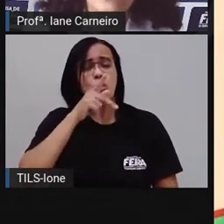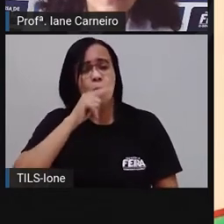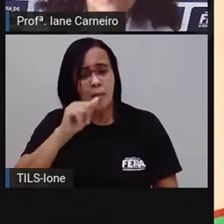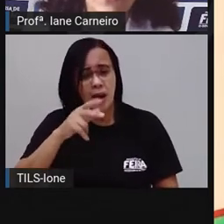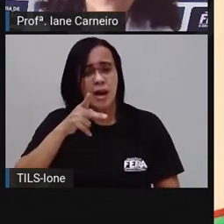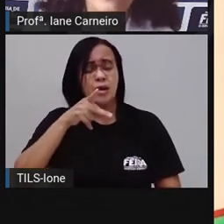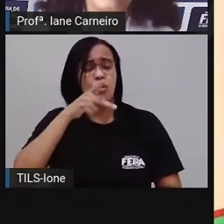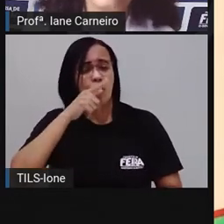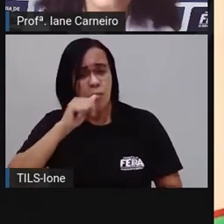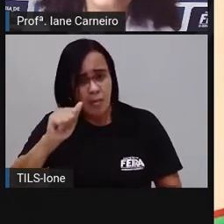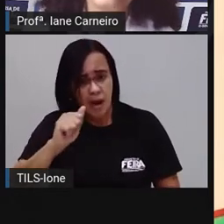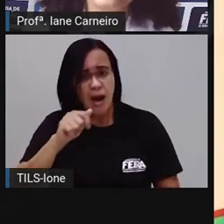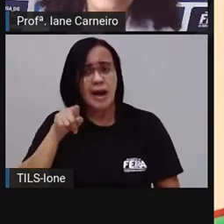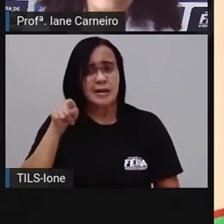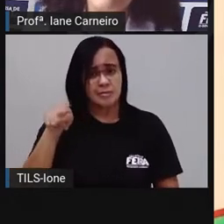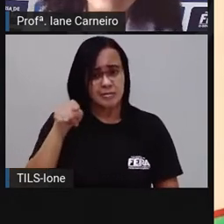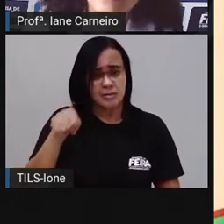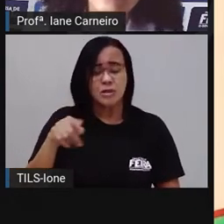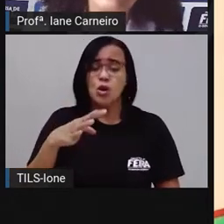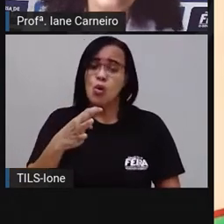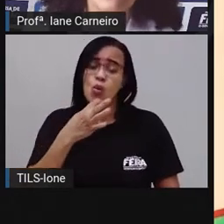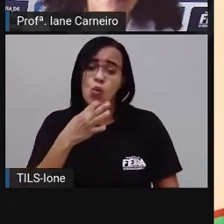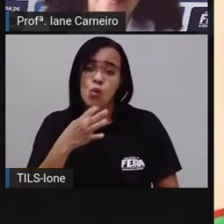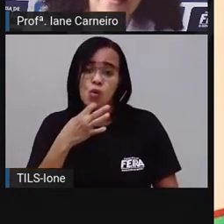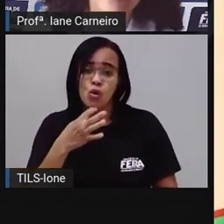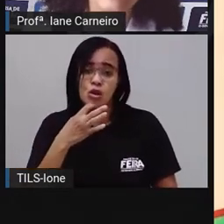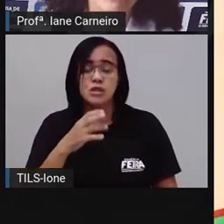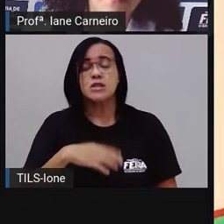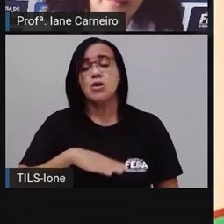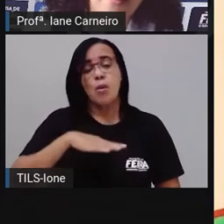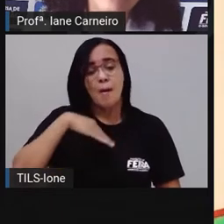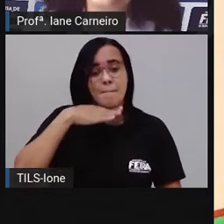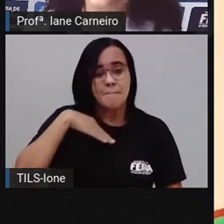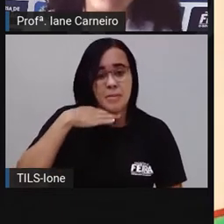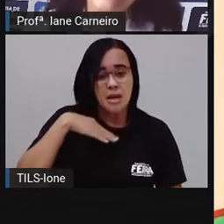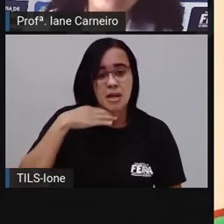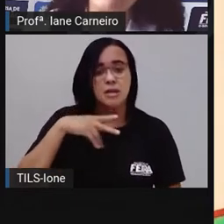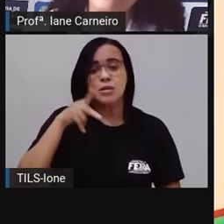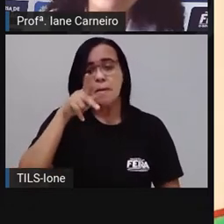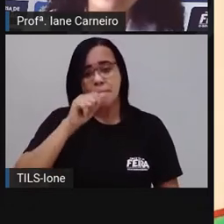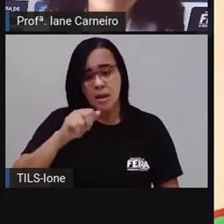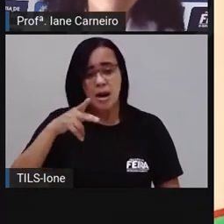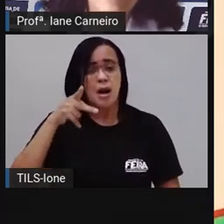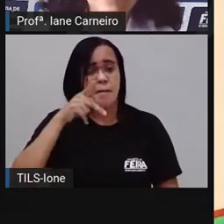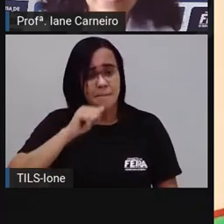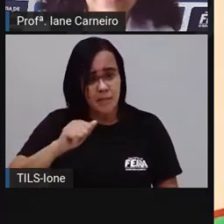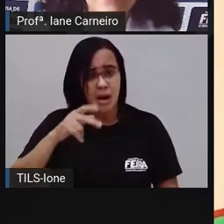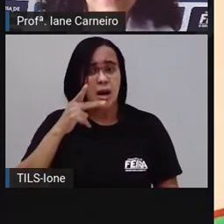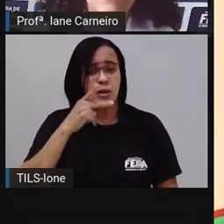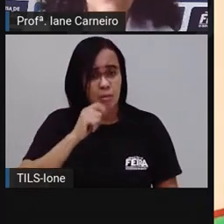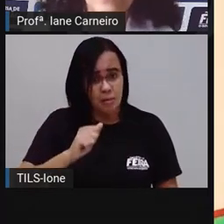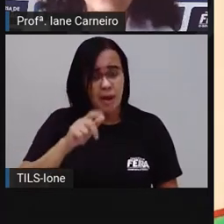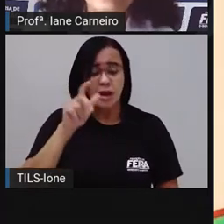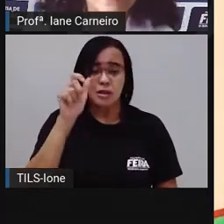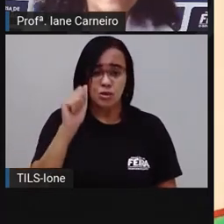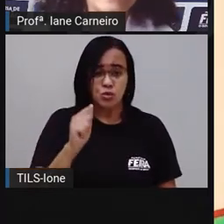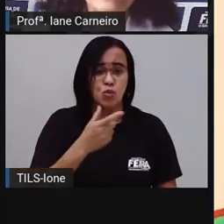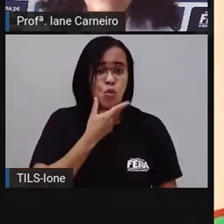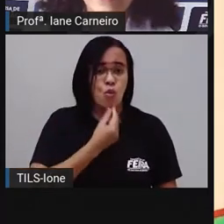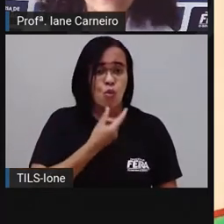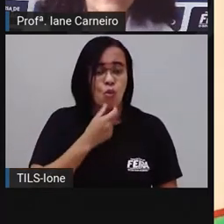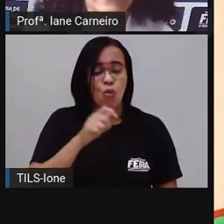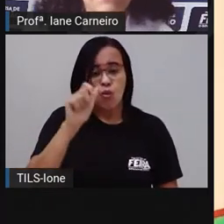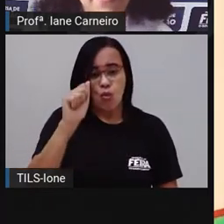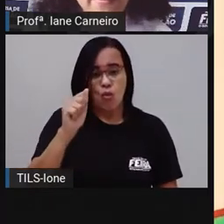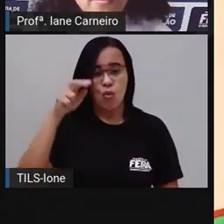Pai do Ângelo, conheceu a mãe do pai do pai do Pai do Ângelo. Mas naquele tempo, eles ainda